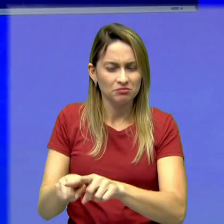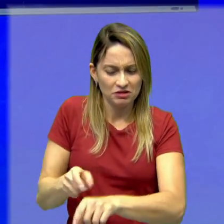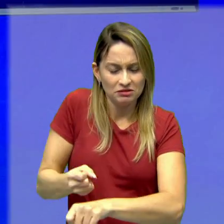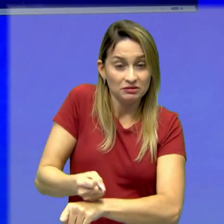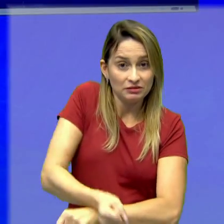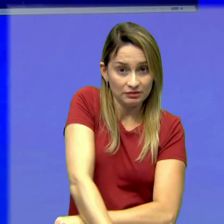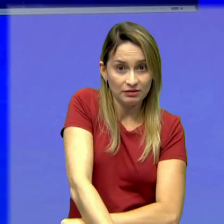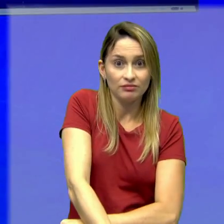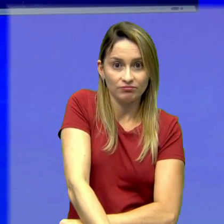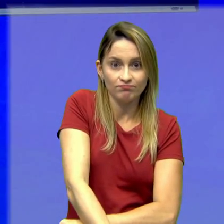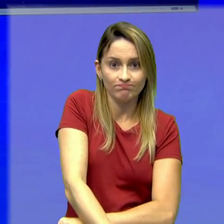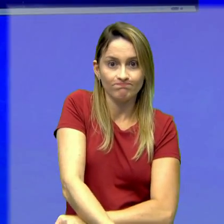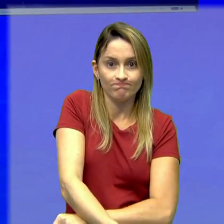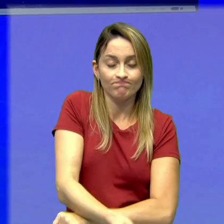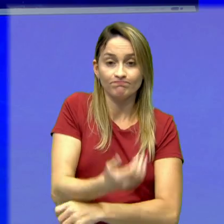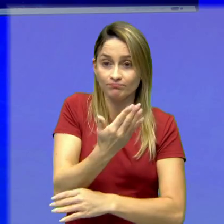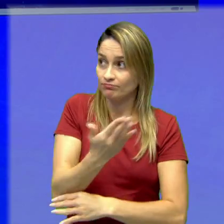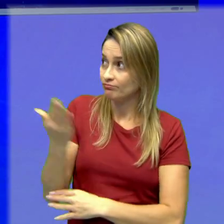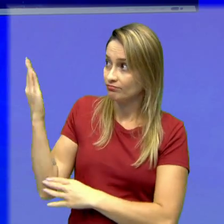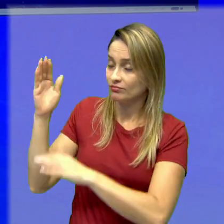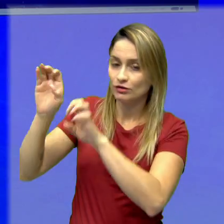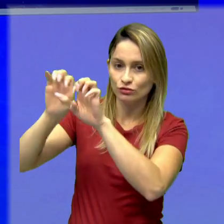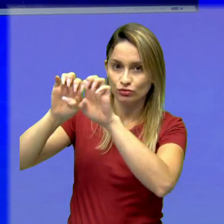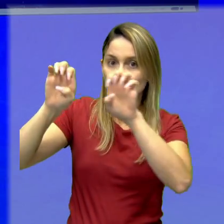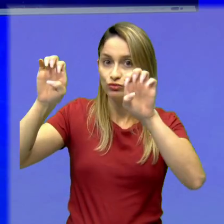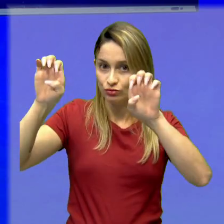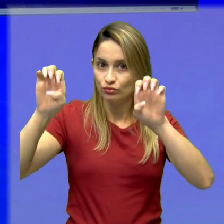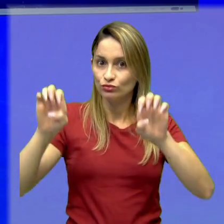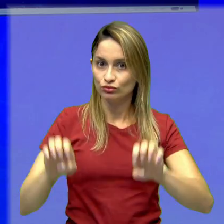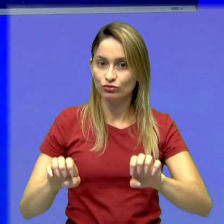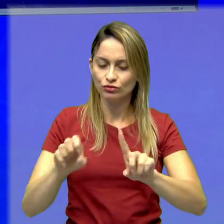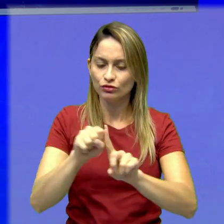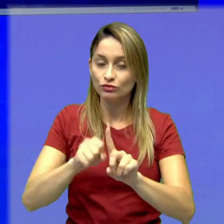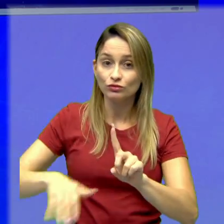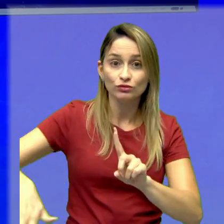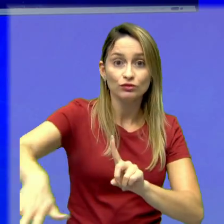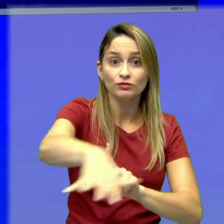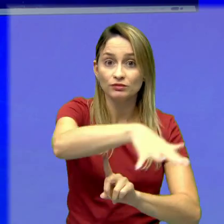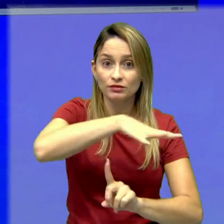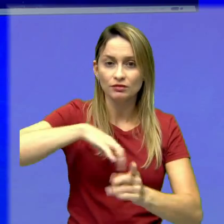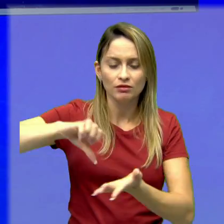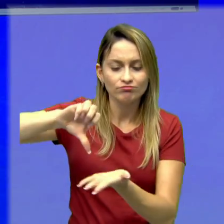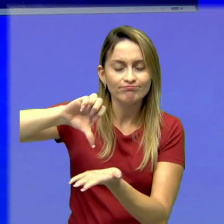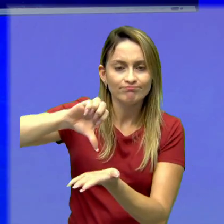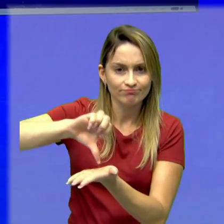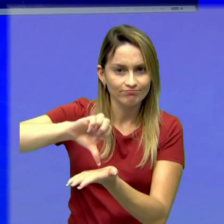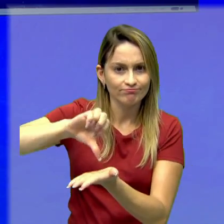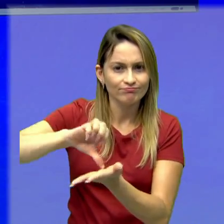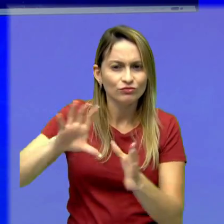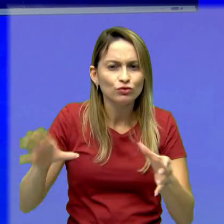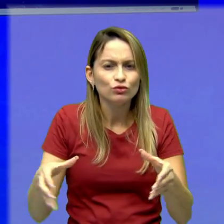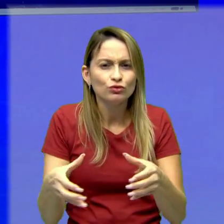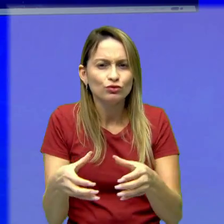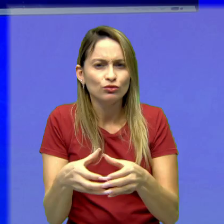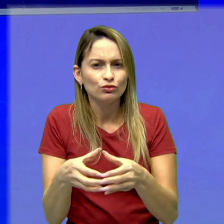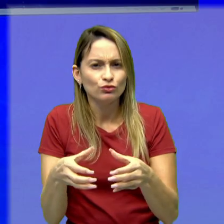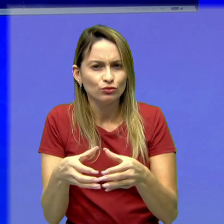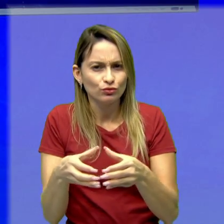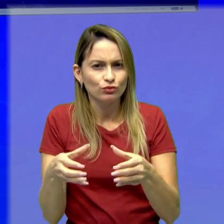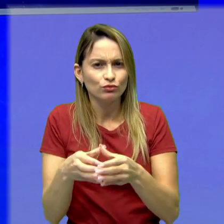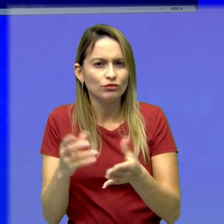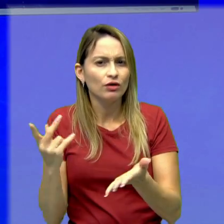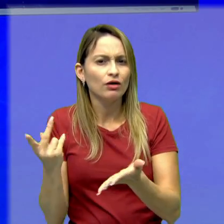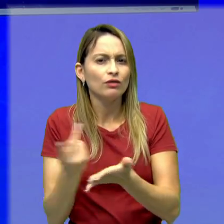aqui está exposta a estrutura social de Atenas, e é a partir desse conjunto que se deu a democracia